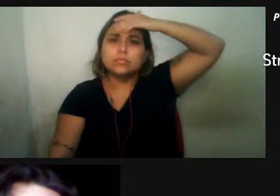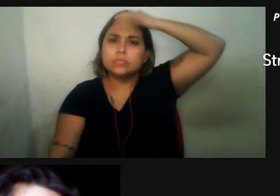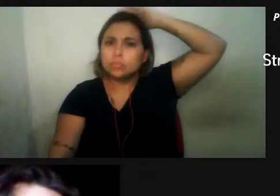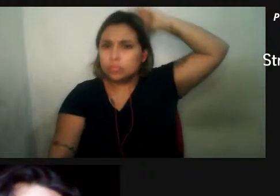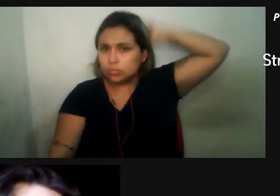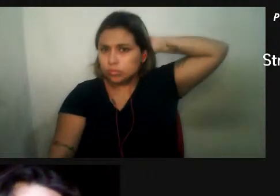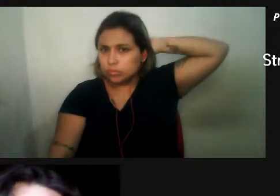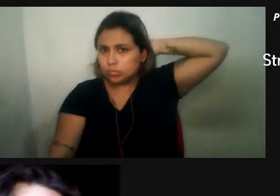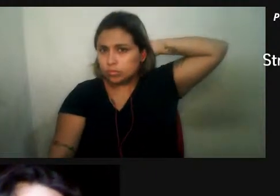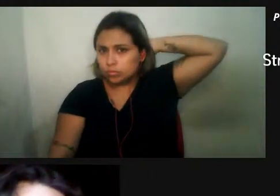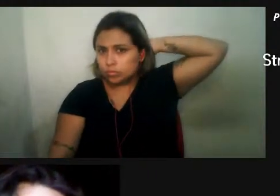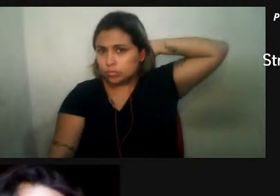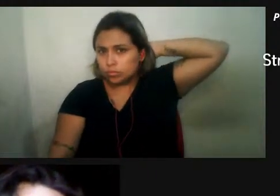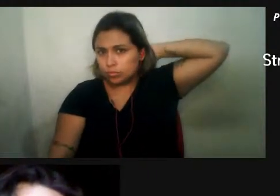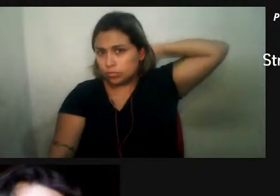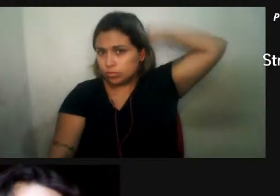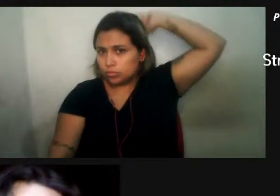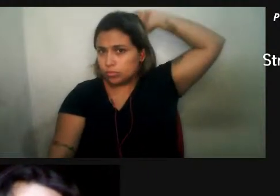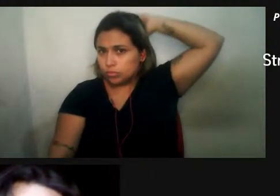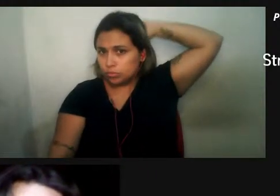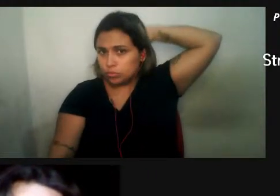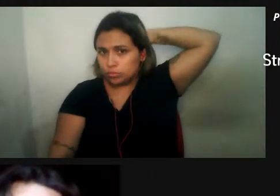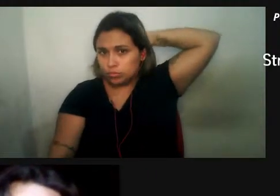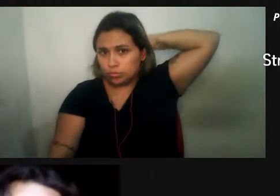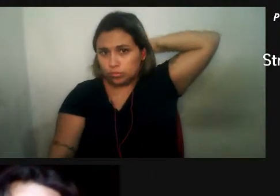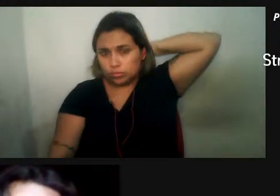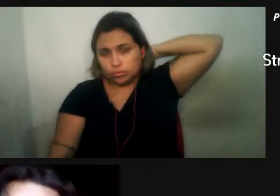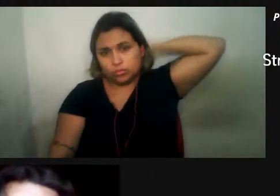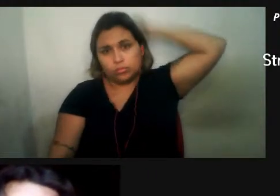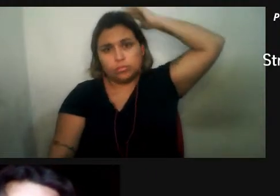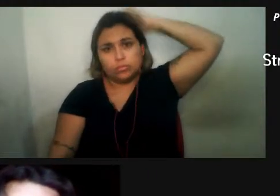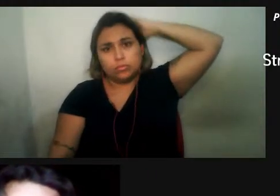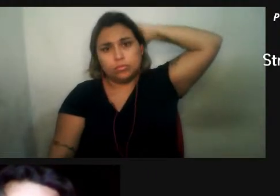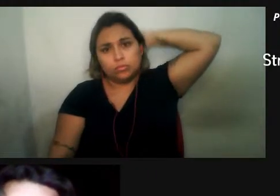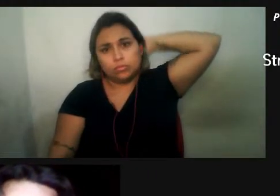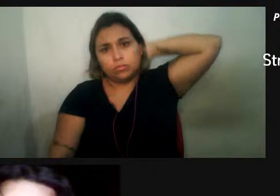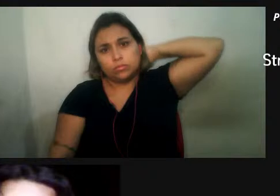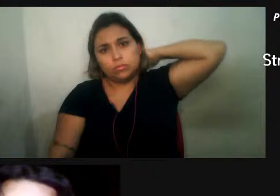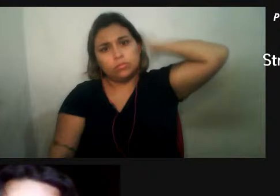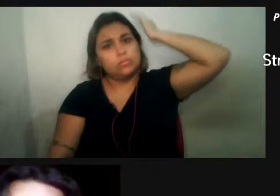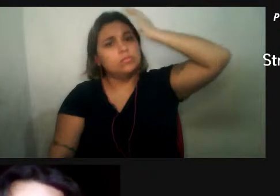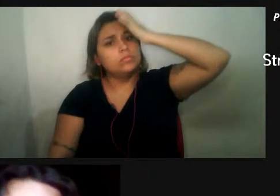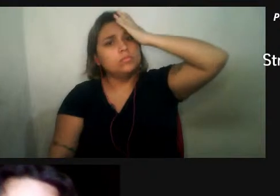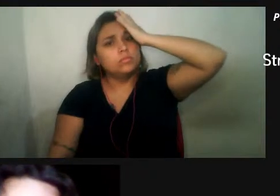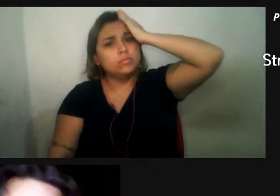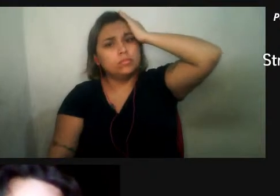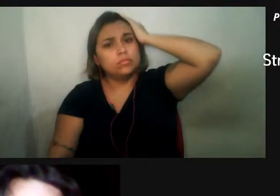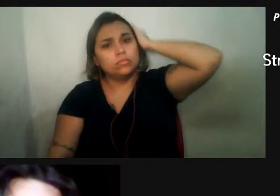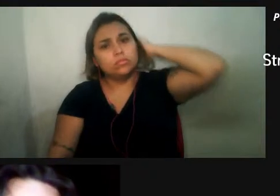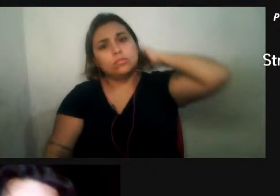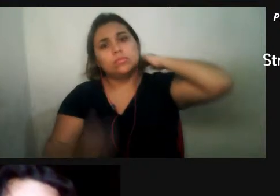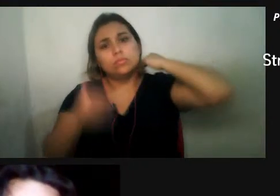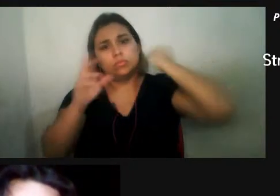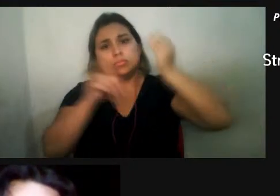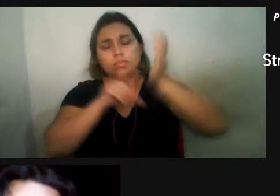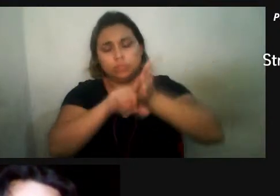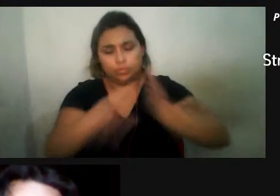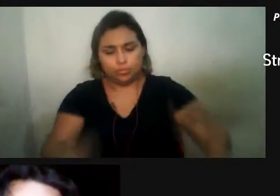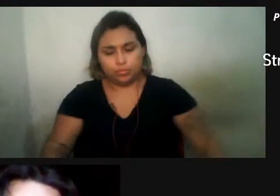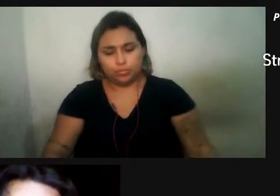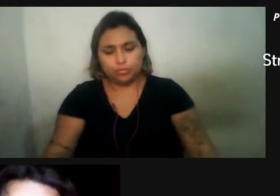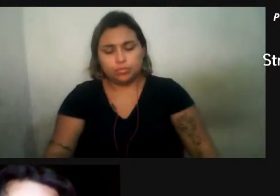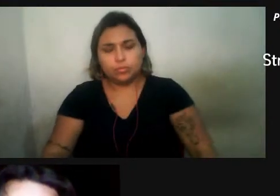Karen Kares, Curitiba, Paraná. Vocês fazem algum monitoramento desses botos da Amazônia?